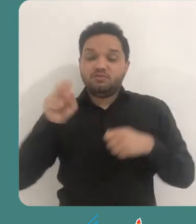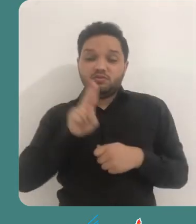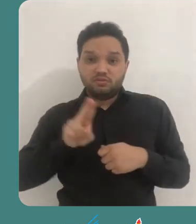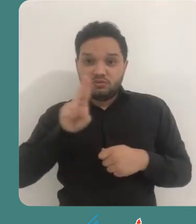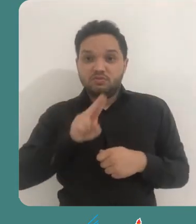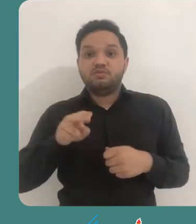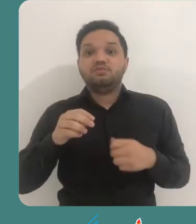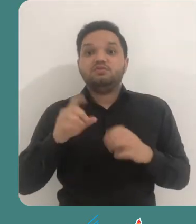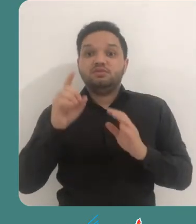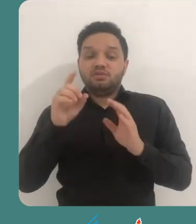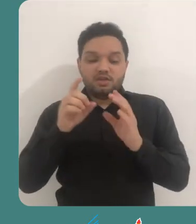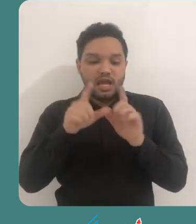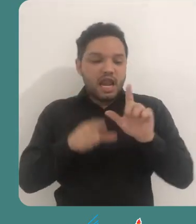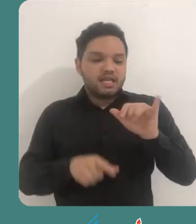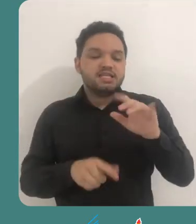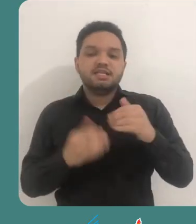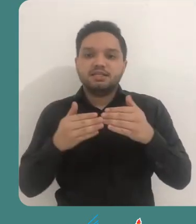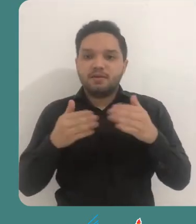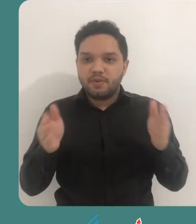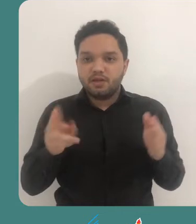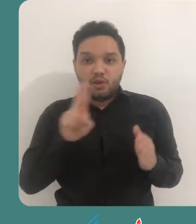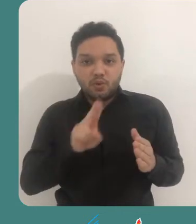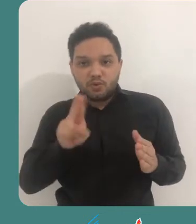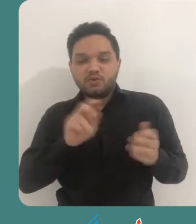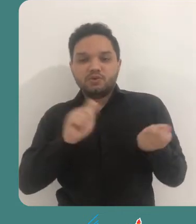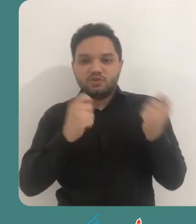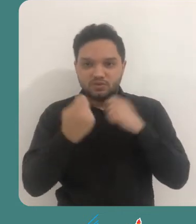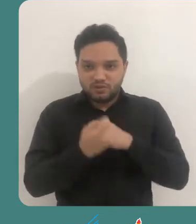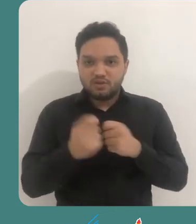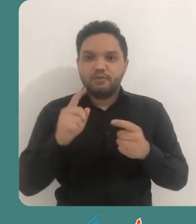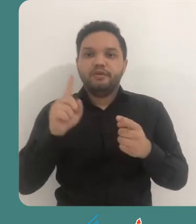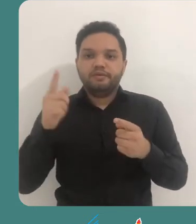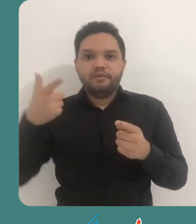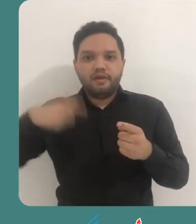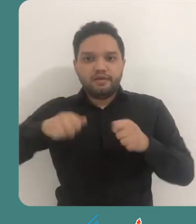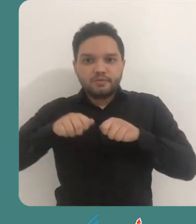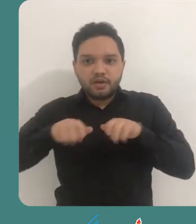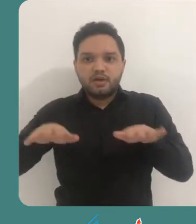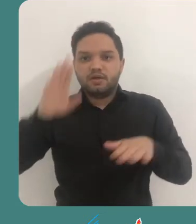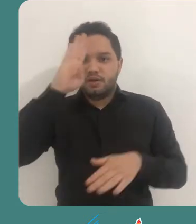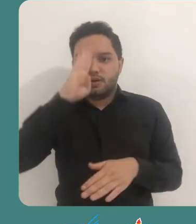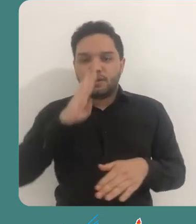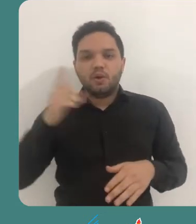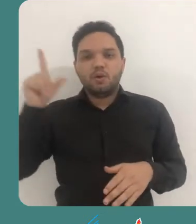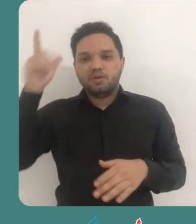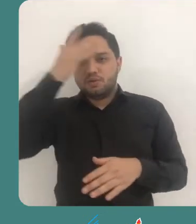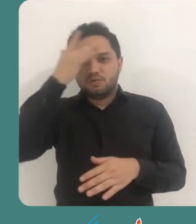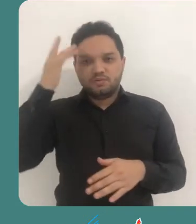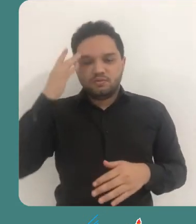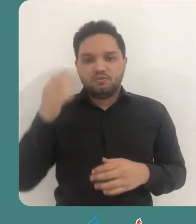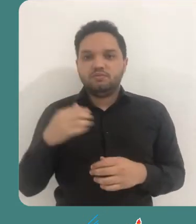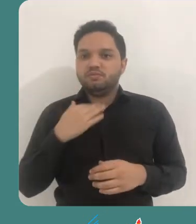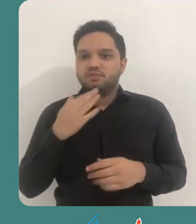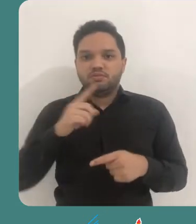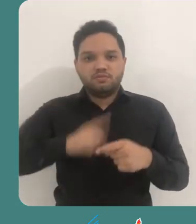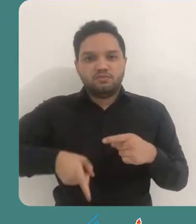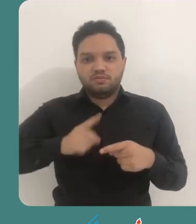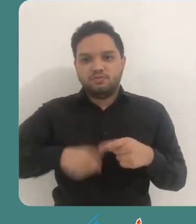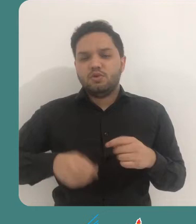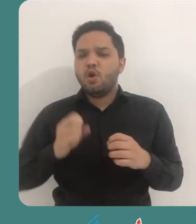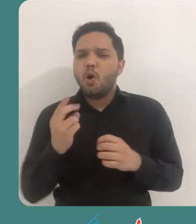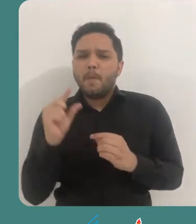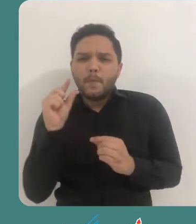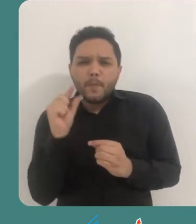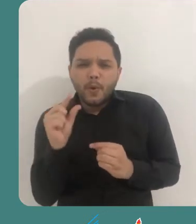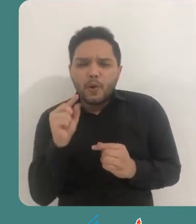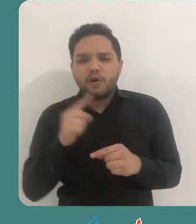aberta, que permite o acesso, uso, adaptação e redistribuição gratuita por terceiros, sem restrição